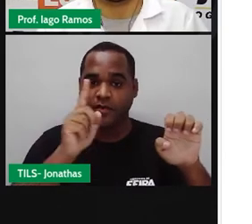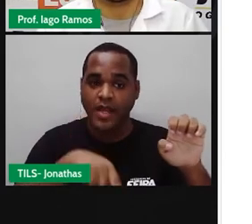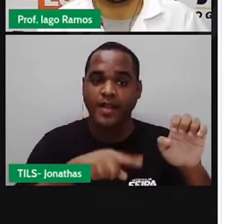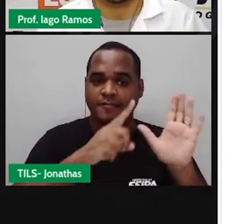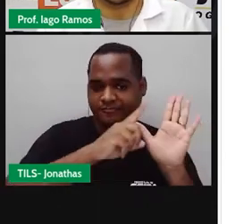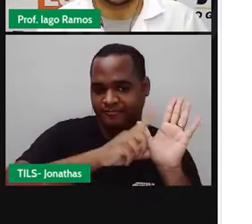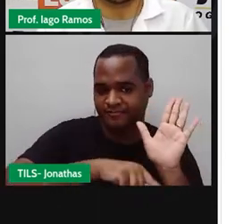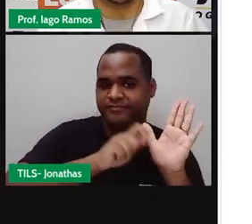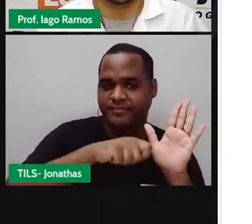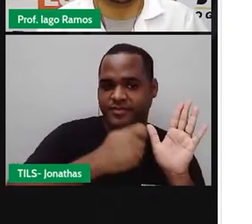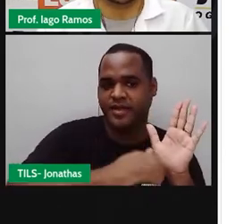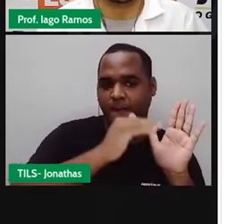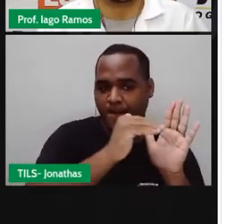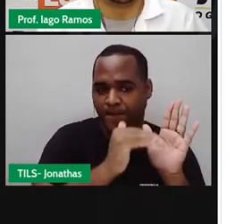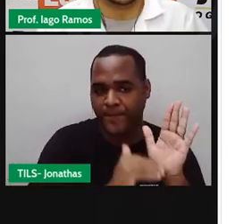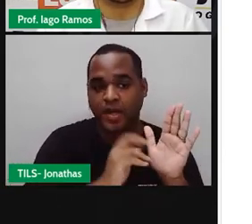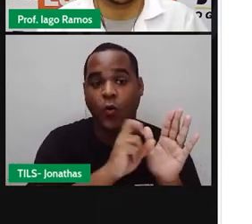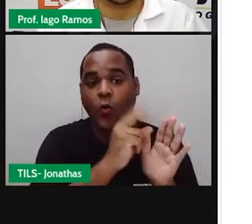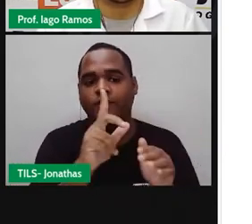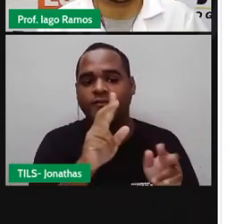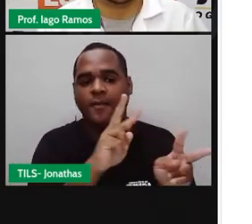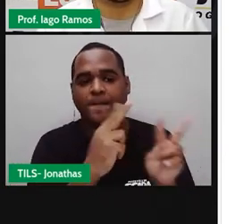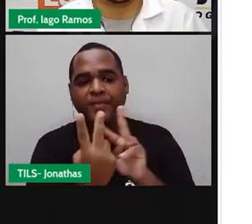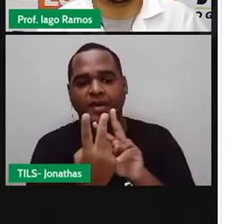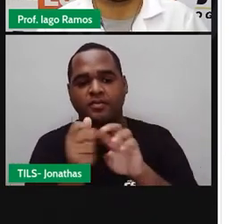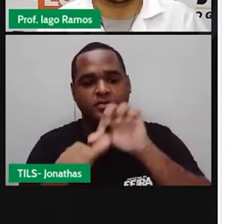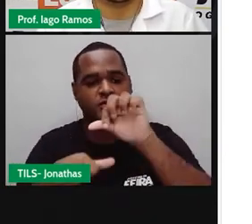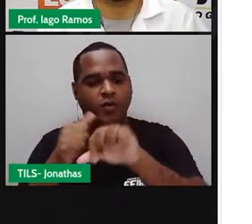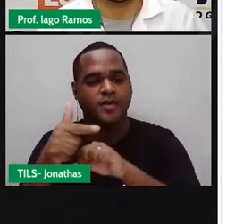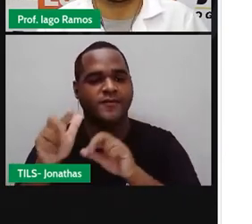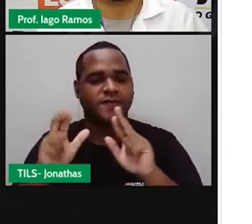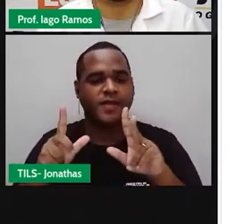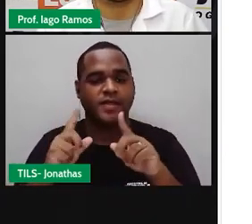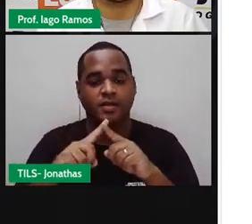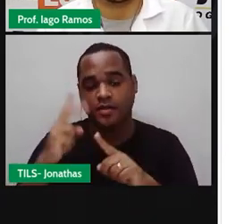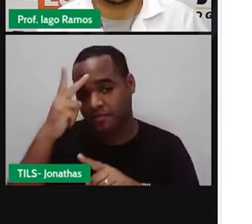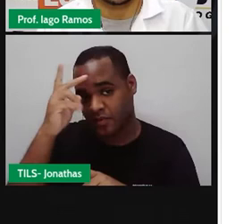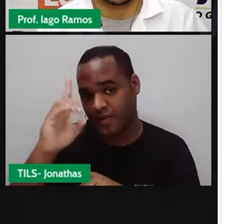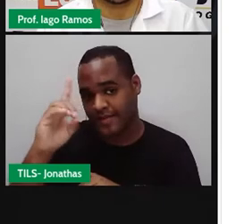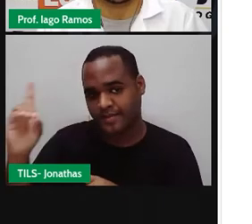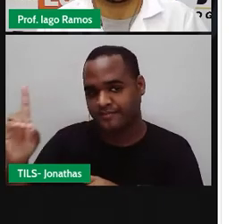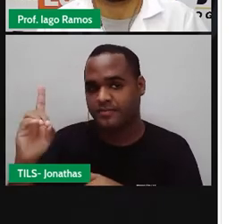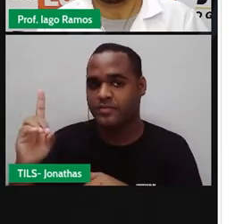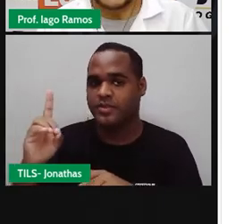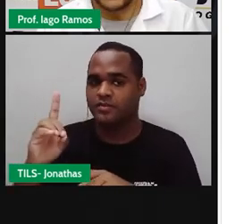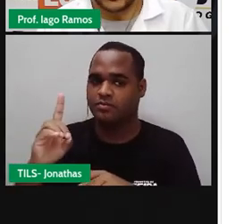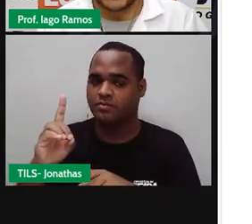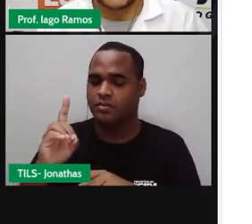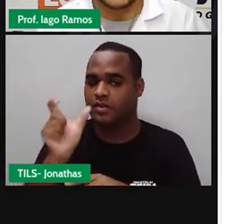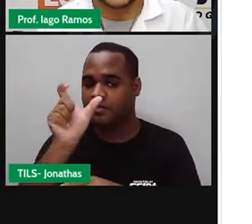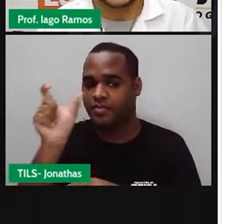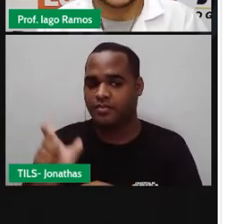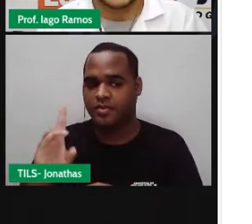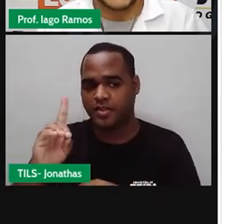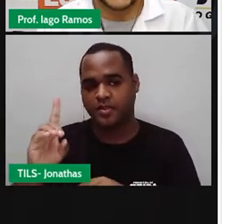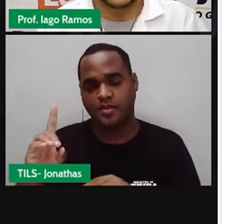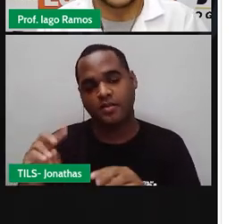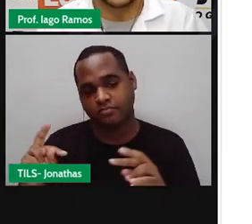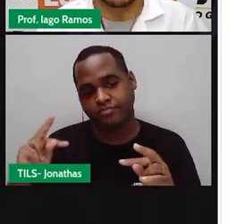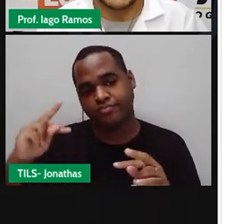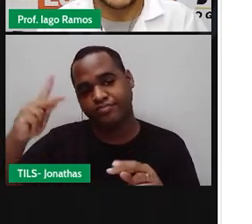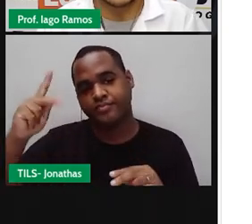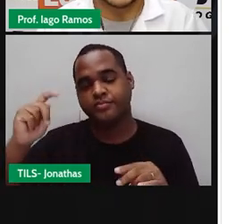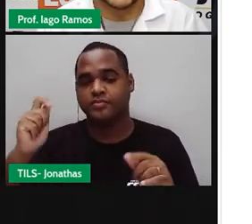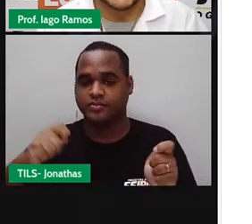menor. Ou você pode olhar o contrário. Sempre quem está à direita é maior. Maior. Certo?